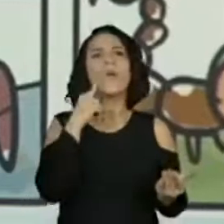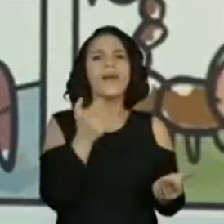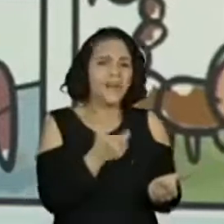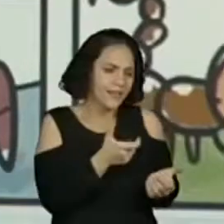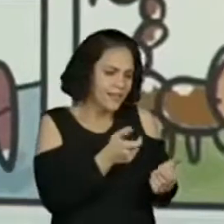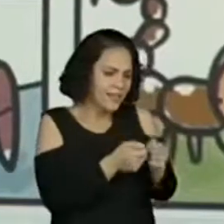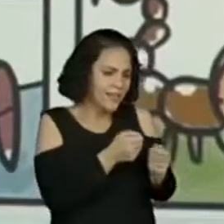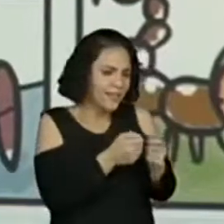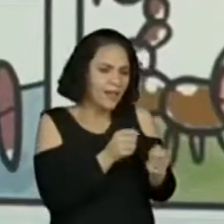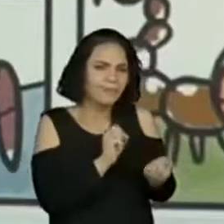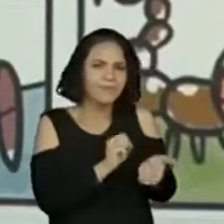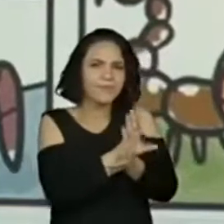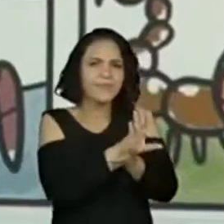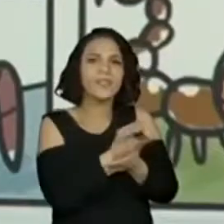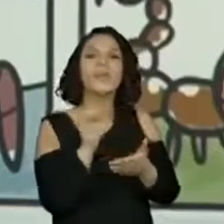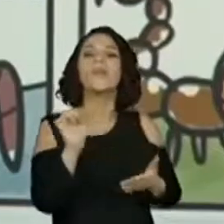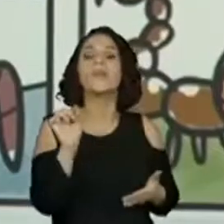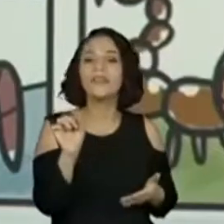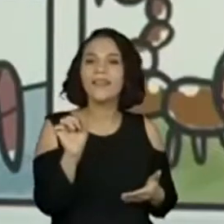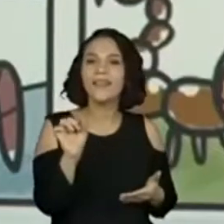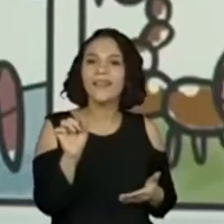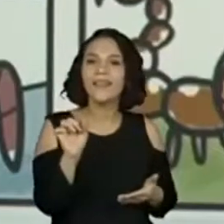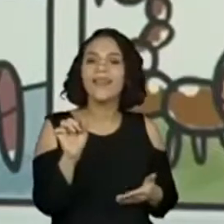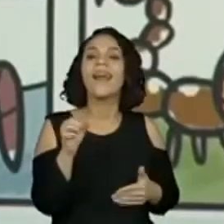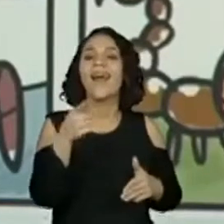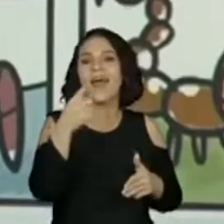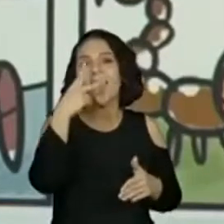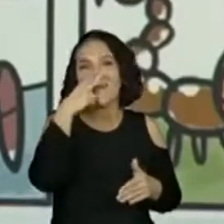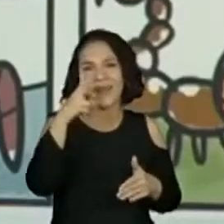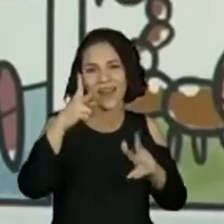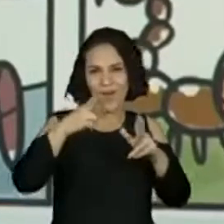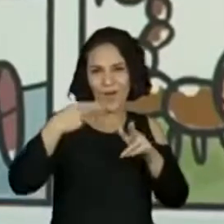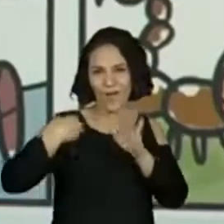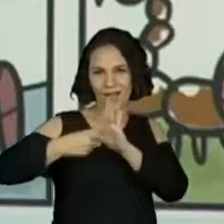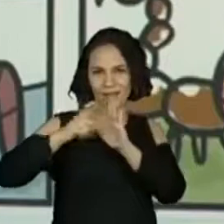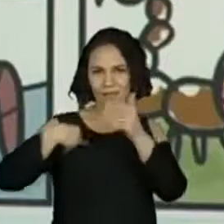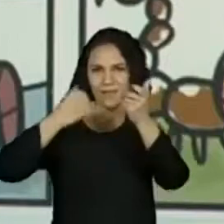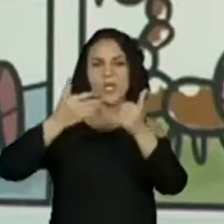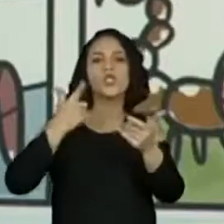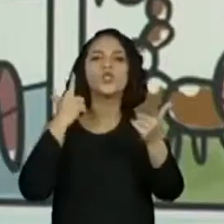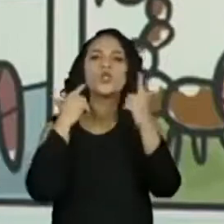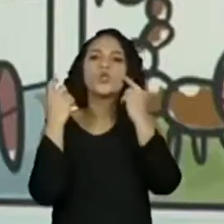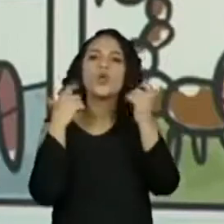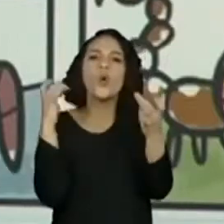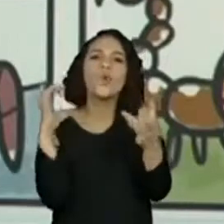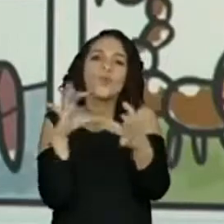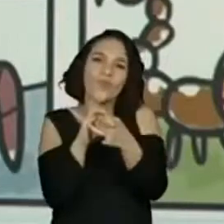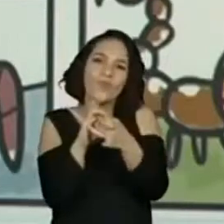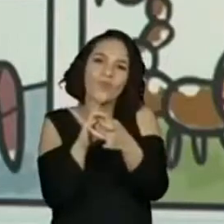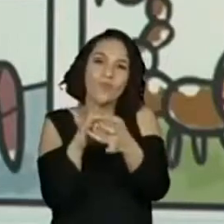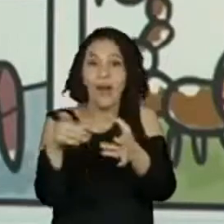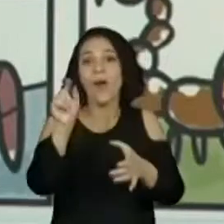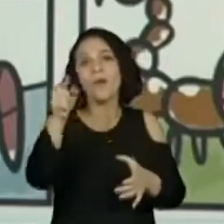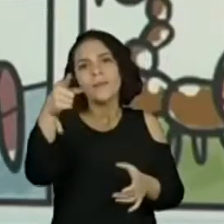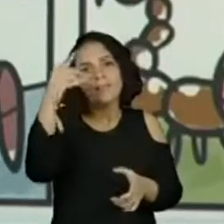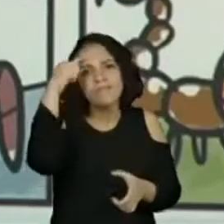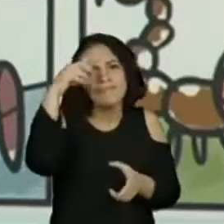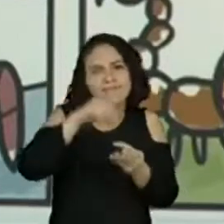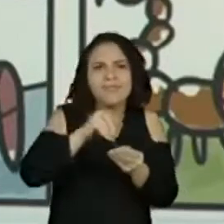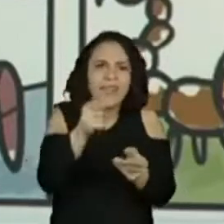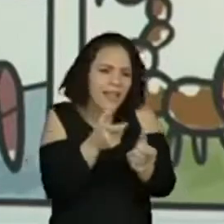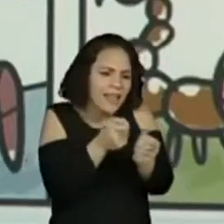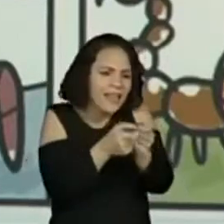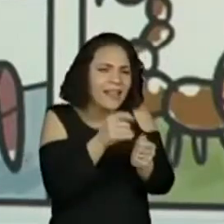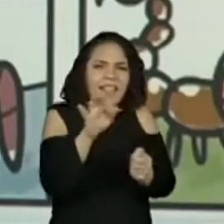tec e enviar? Olha lá que a gente estava falando daqueles sons, né? Atentar na mãozinha, né, do escorpião, né? É,